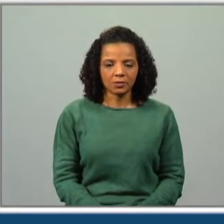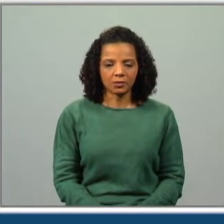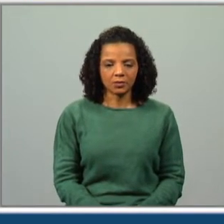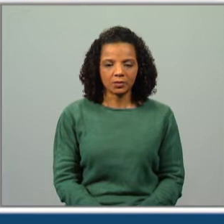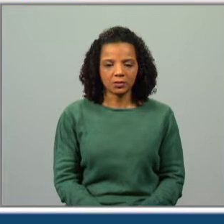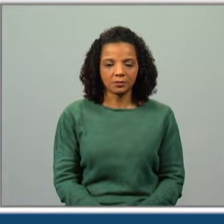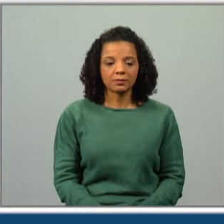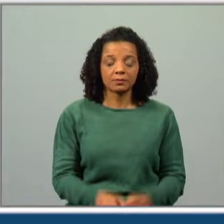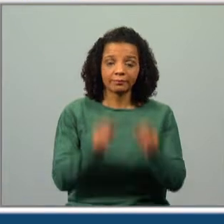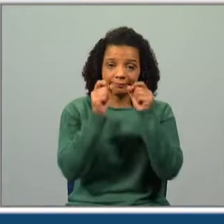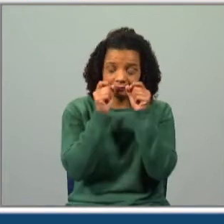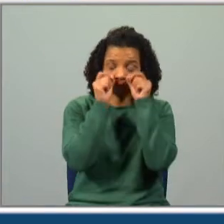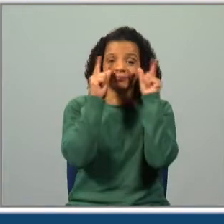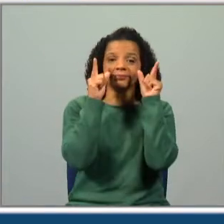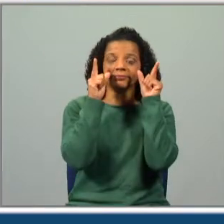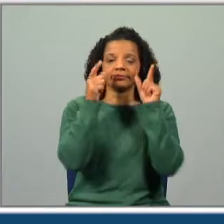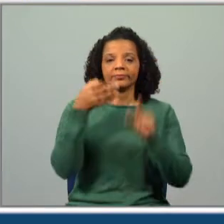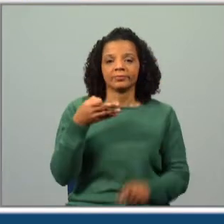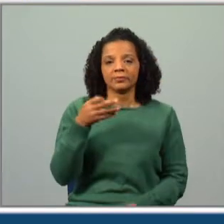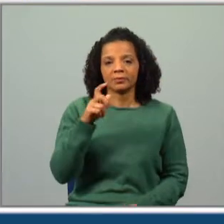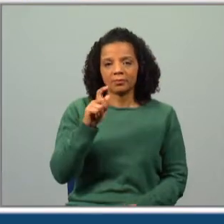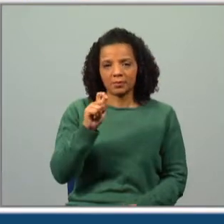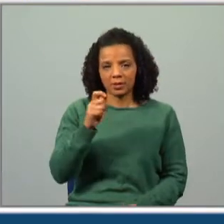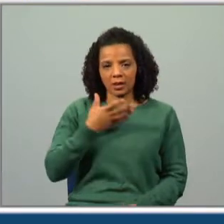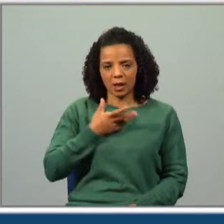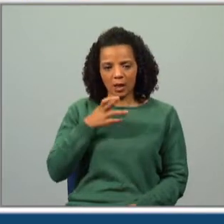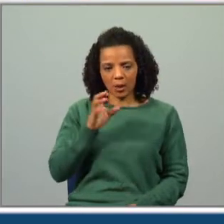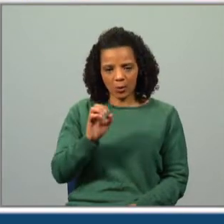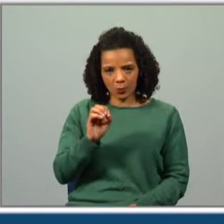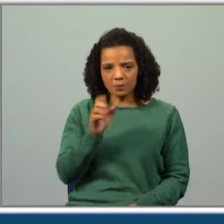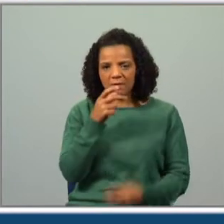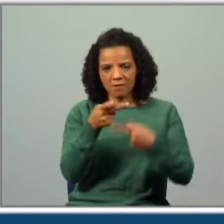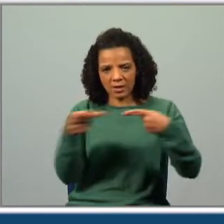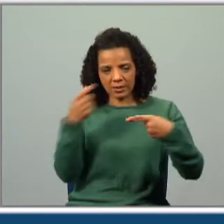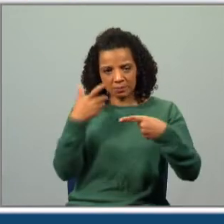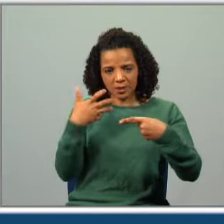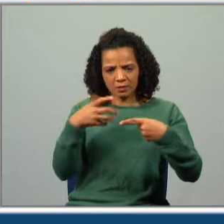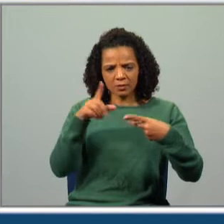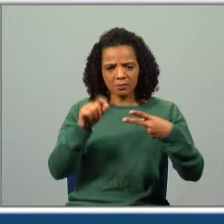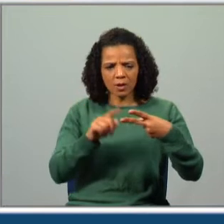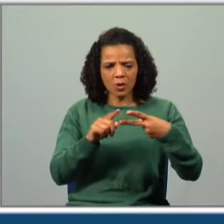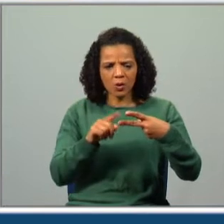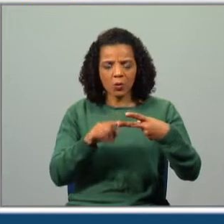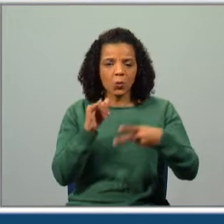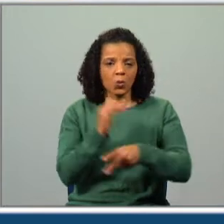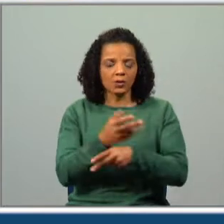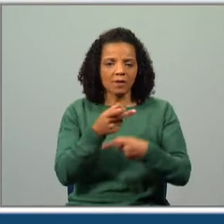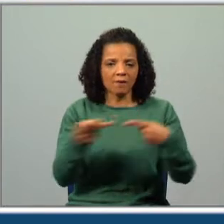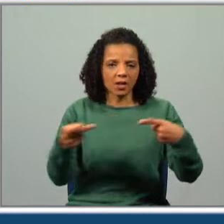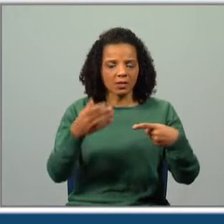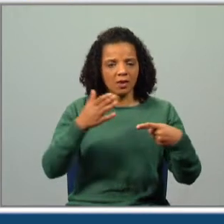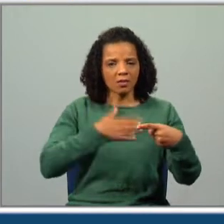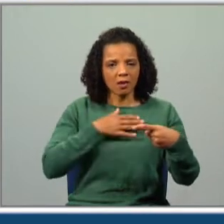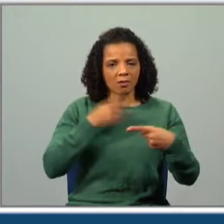E acordou o Pedro, que até se encontra ali mais destacado. Mas temos ali ainda uma outra frase que nos dá